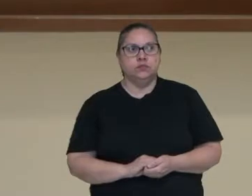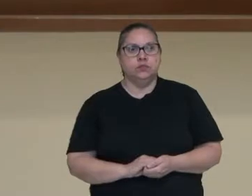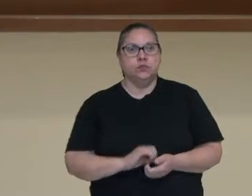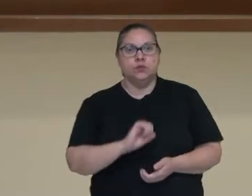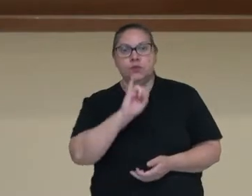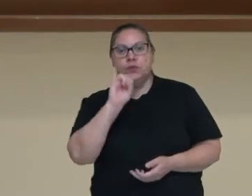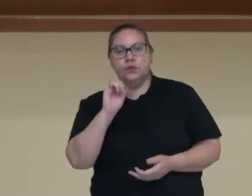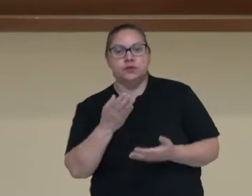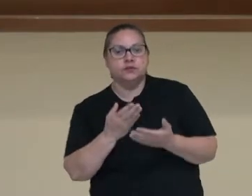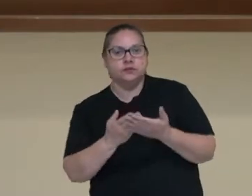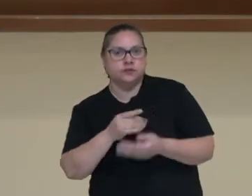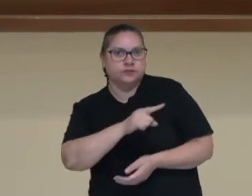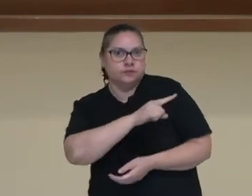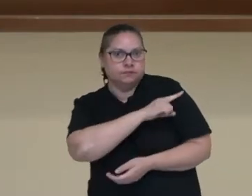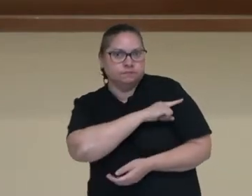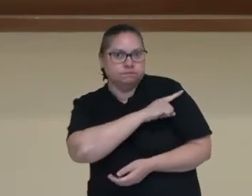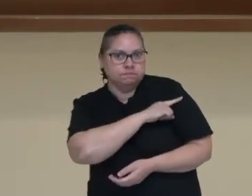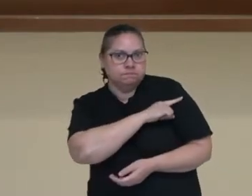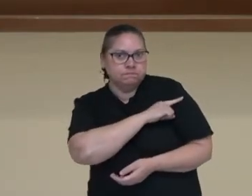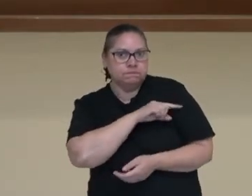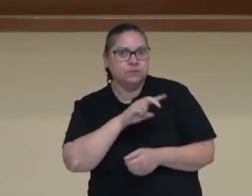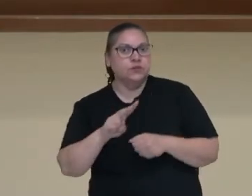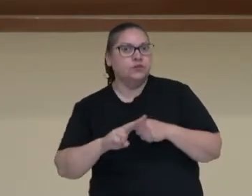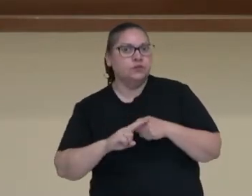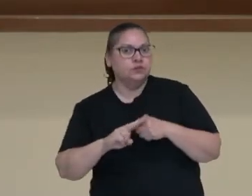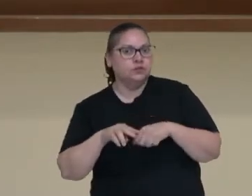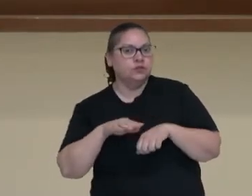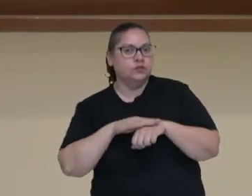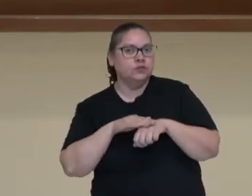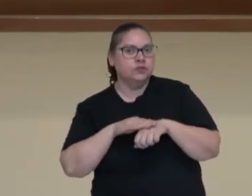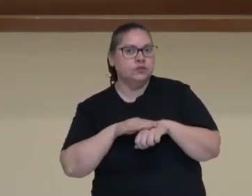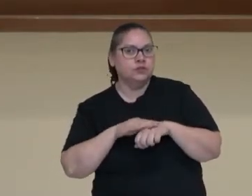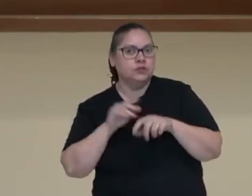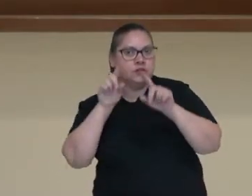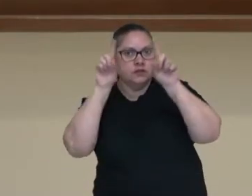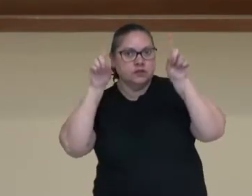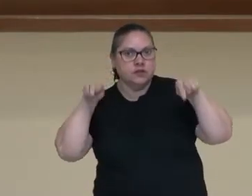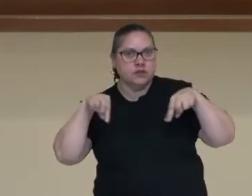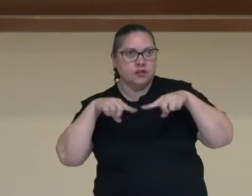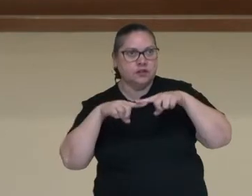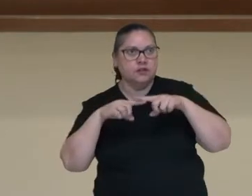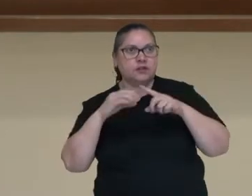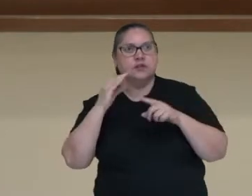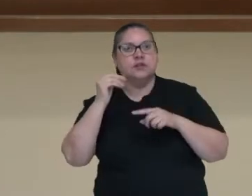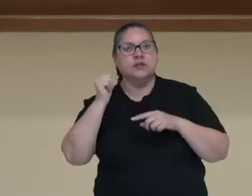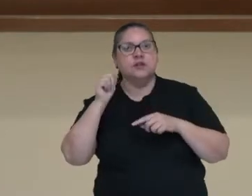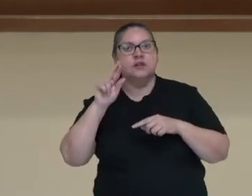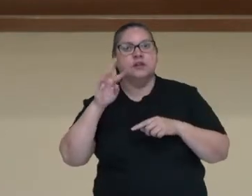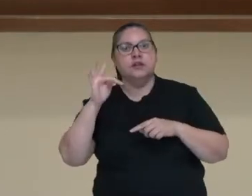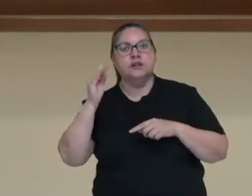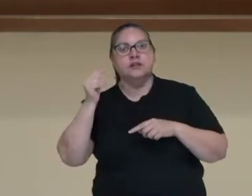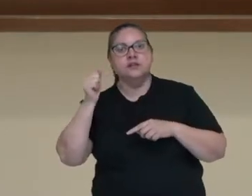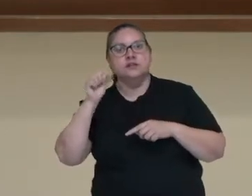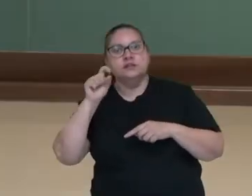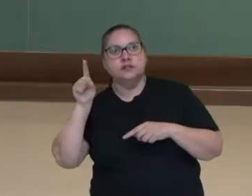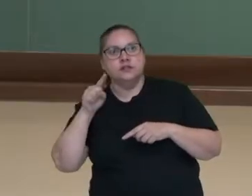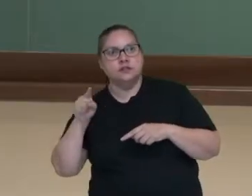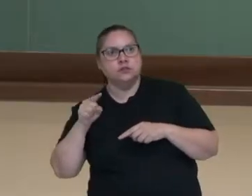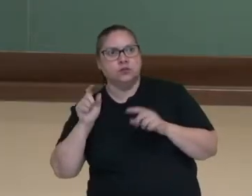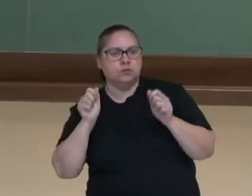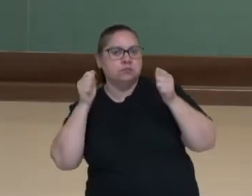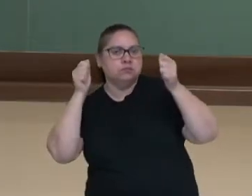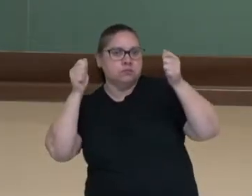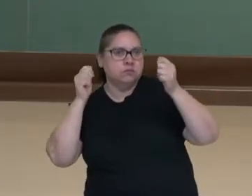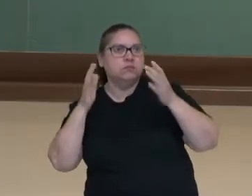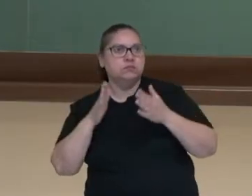Olá estudantes da primeira série, nesse vídeo vamos falar sobre cartaz. O cartaz ou pôster, como alguns